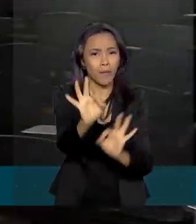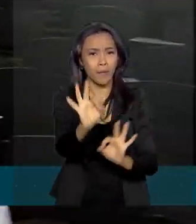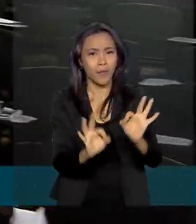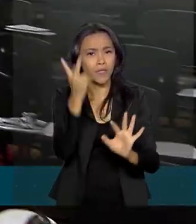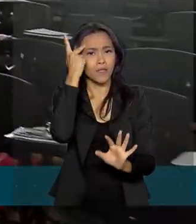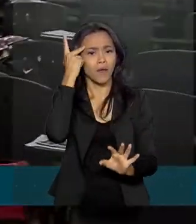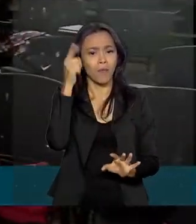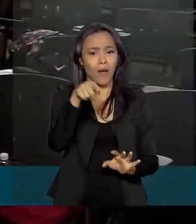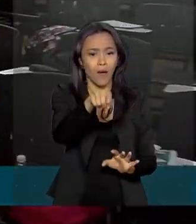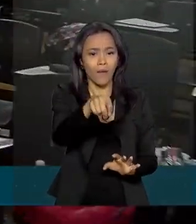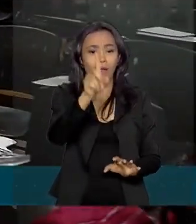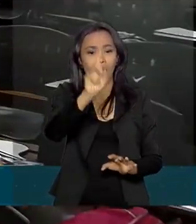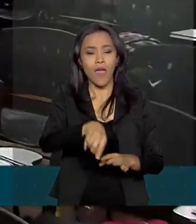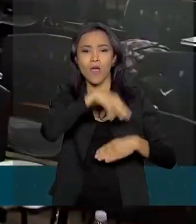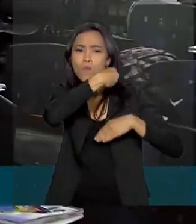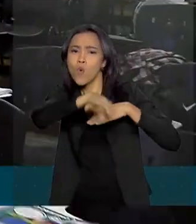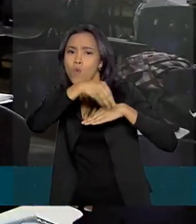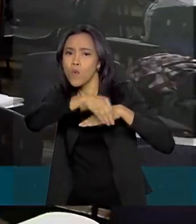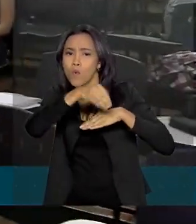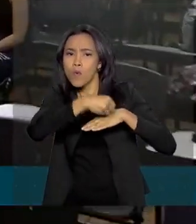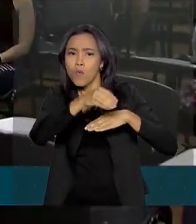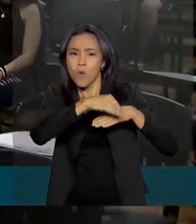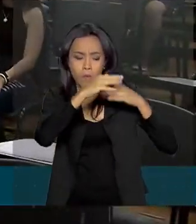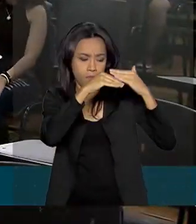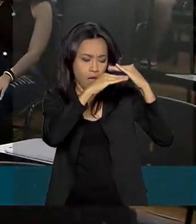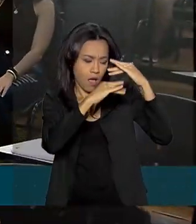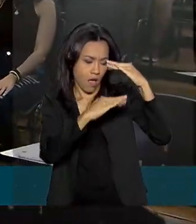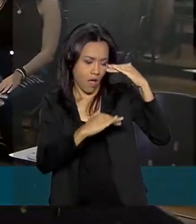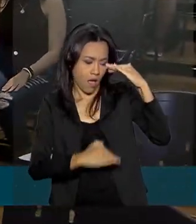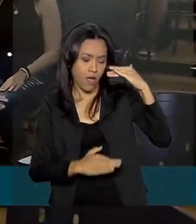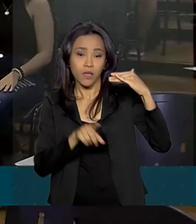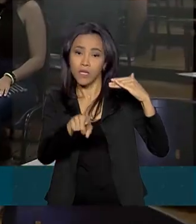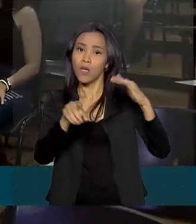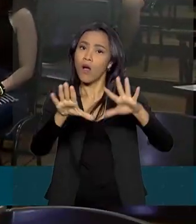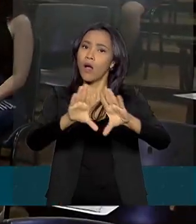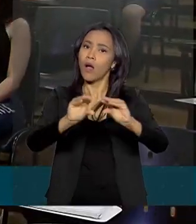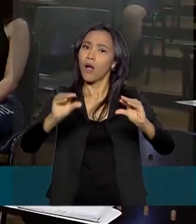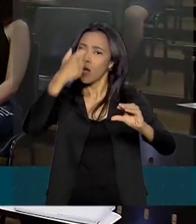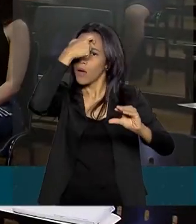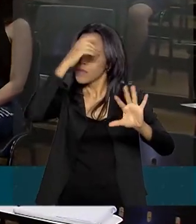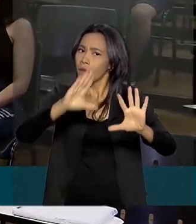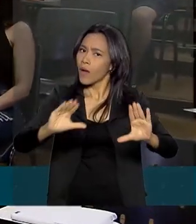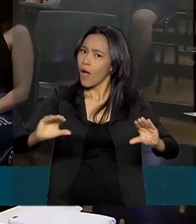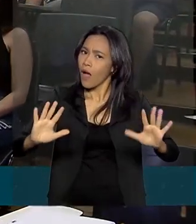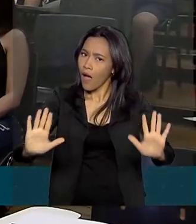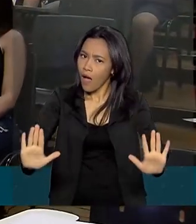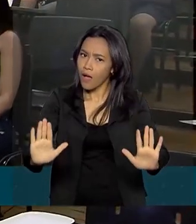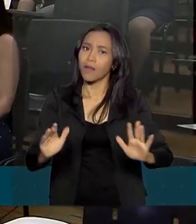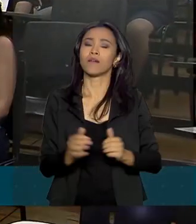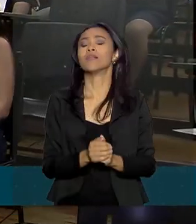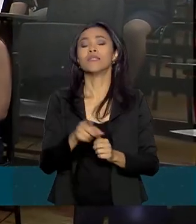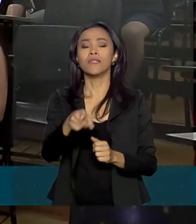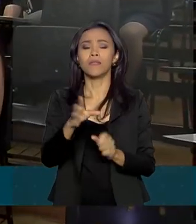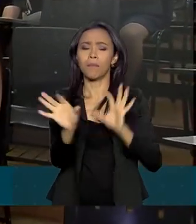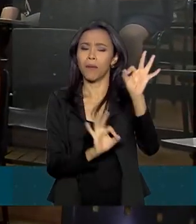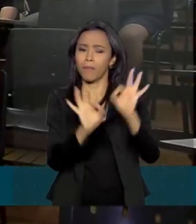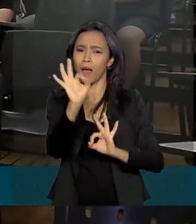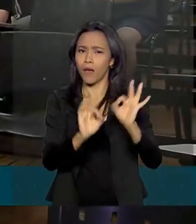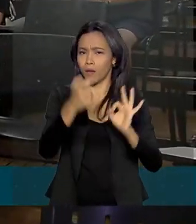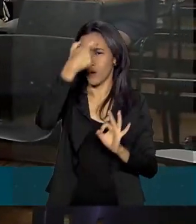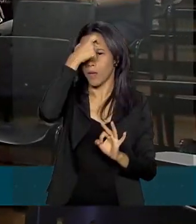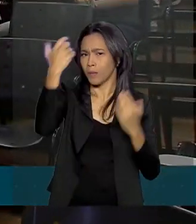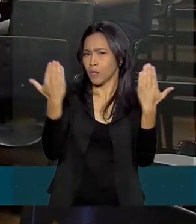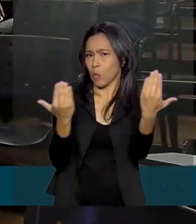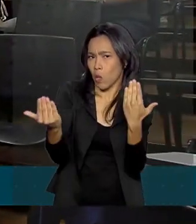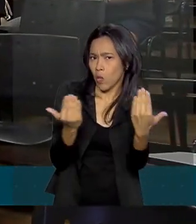justamente repassar um pouco do conteúdo, mas também manter a cabeça fria para o dia da prova, já que além de conhecer a matéria, um bom preparo psicológico é